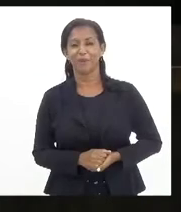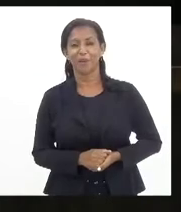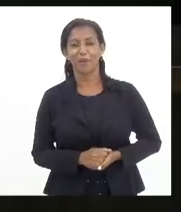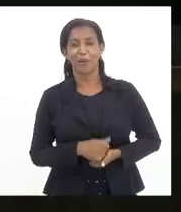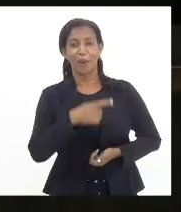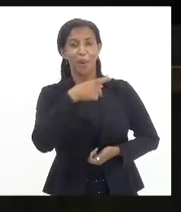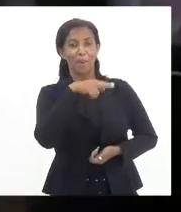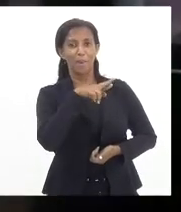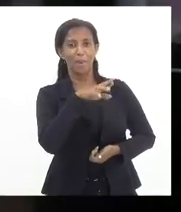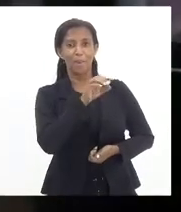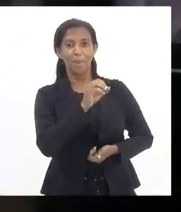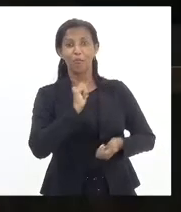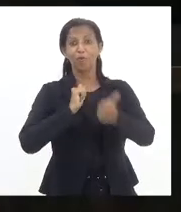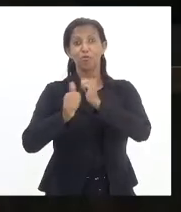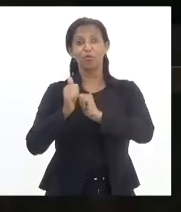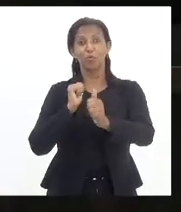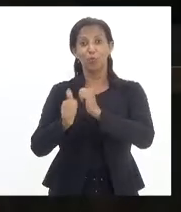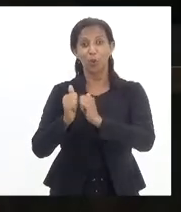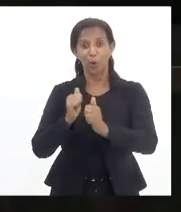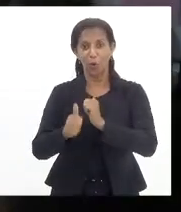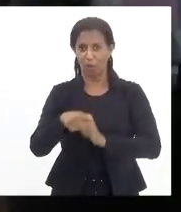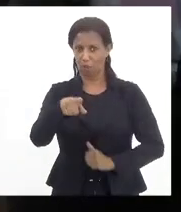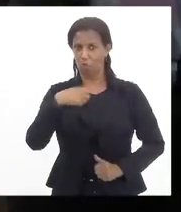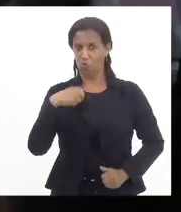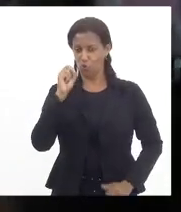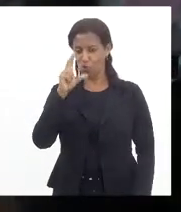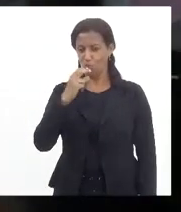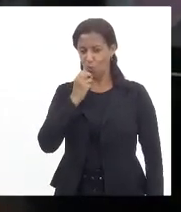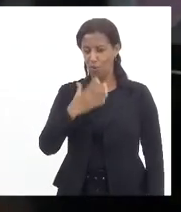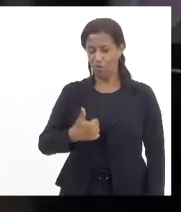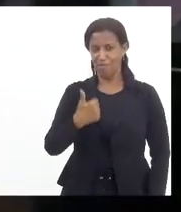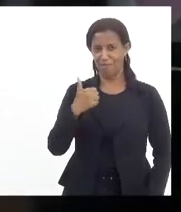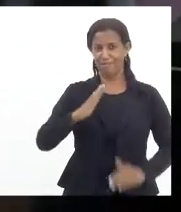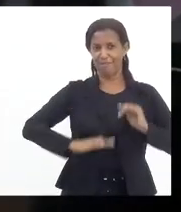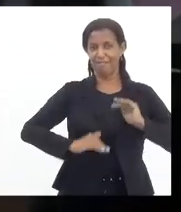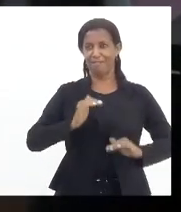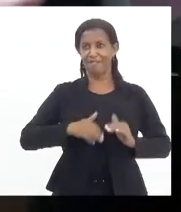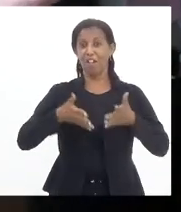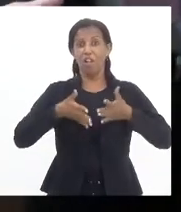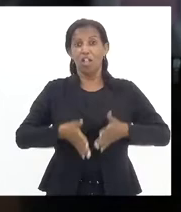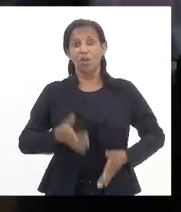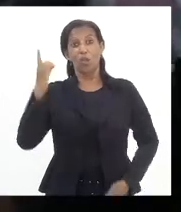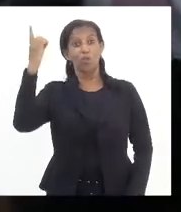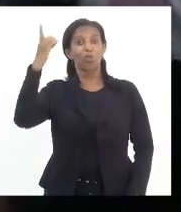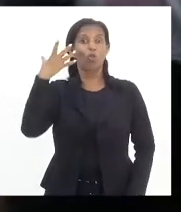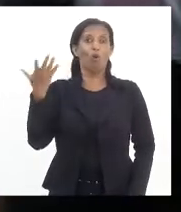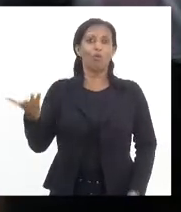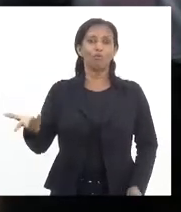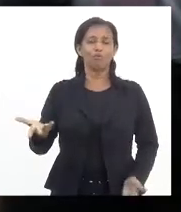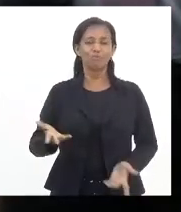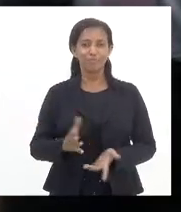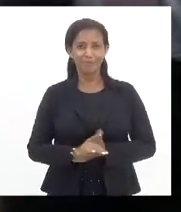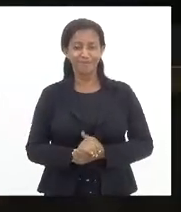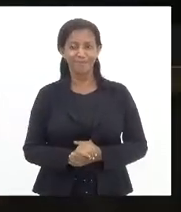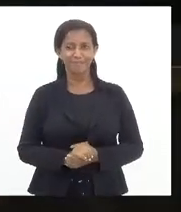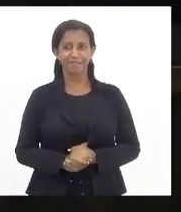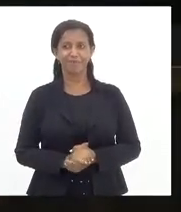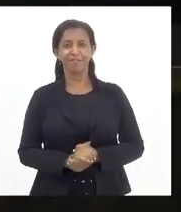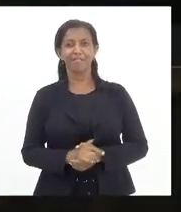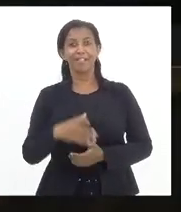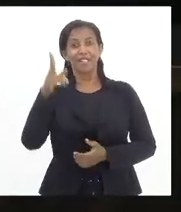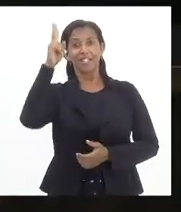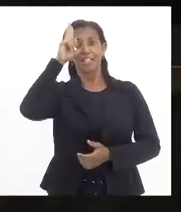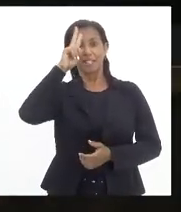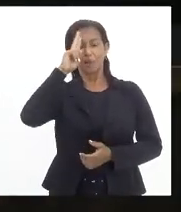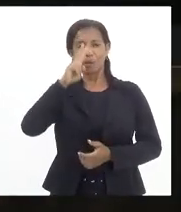produtor. Produtor também? Jogador de futebol. Isso aí eu sou bom. Isso aí eu nasci com dom, fui injustiçado. E aquela história do